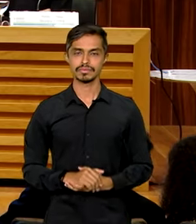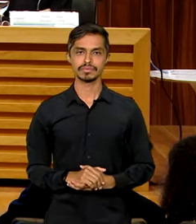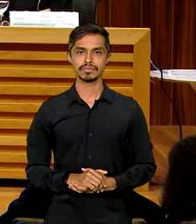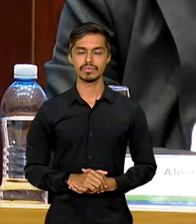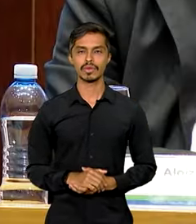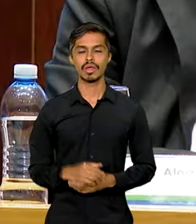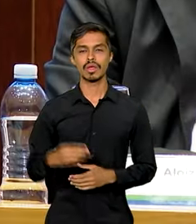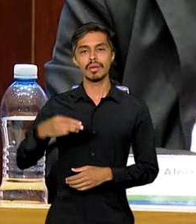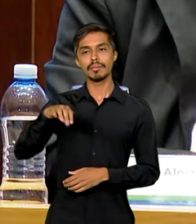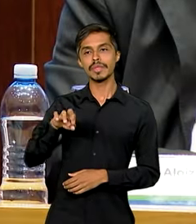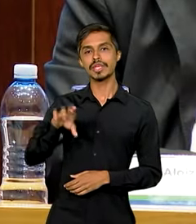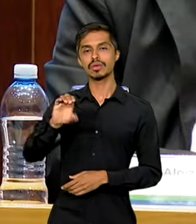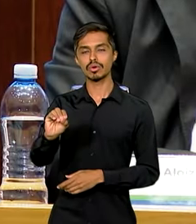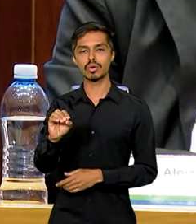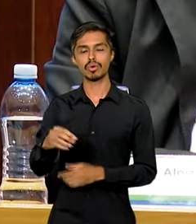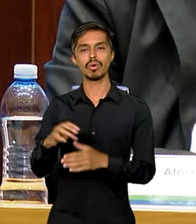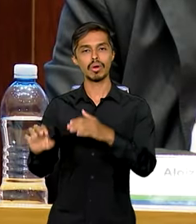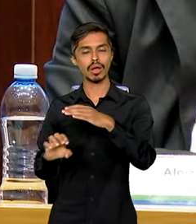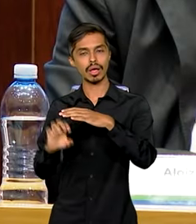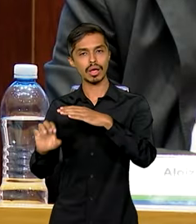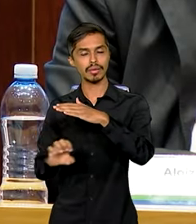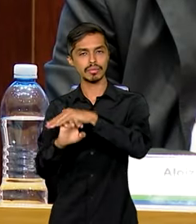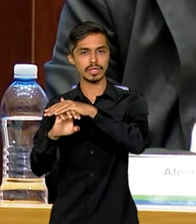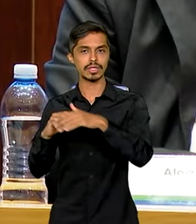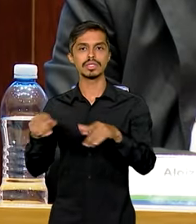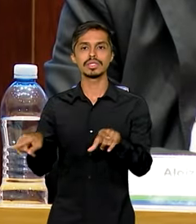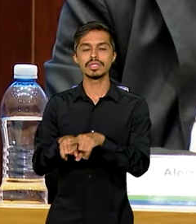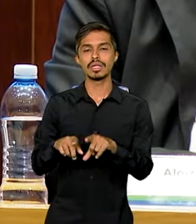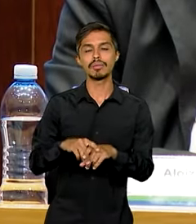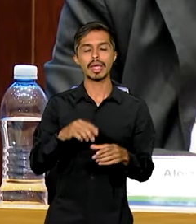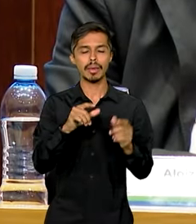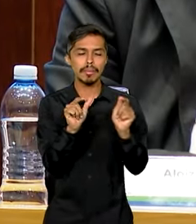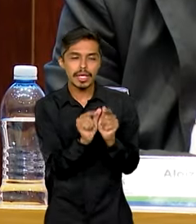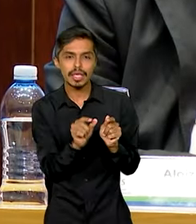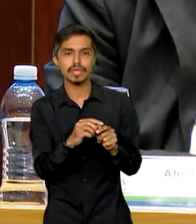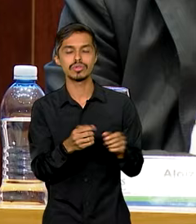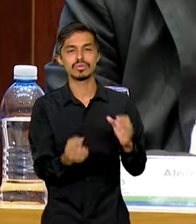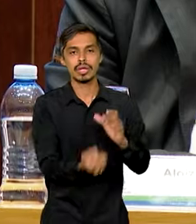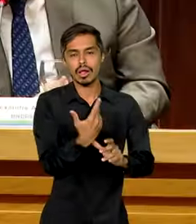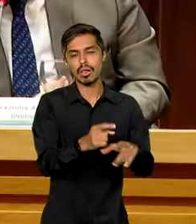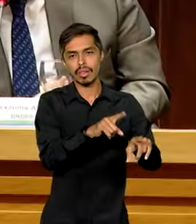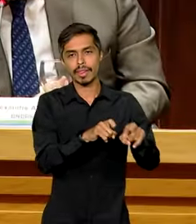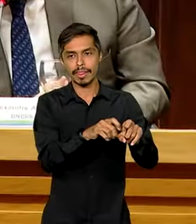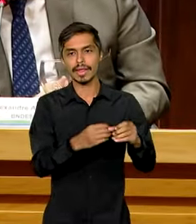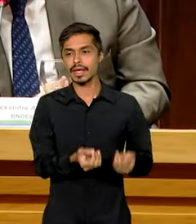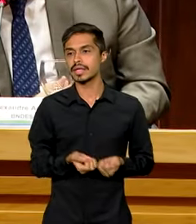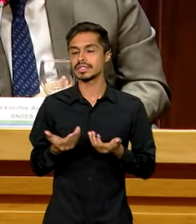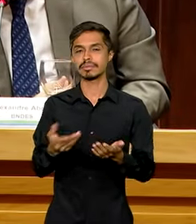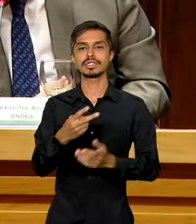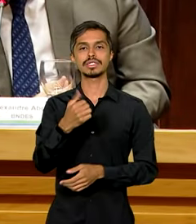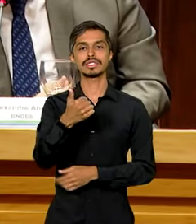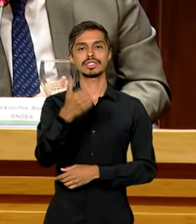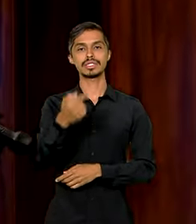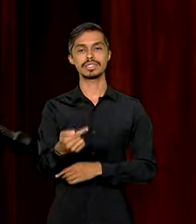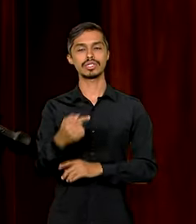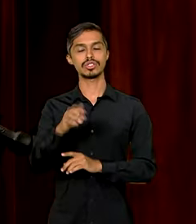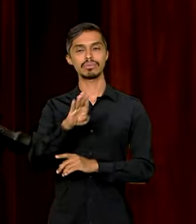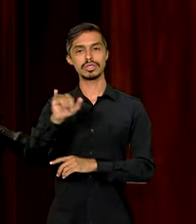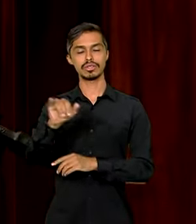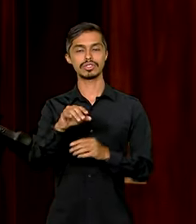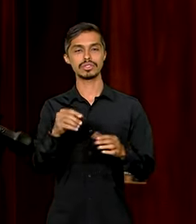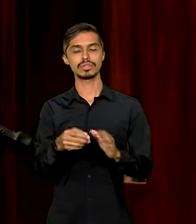microempreendedores e pequenos produtores rurais receberam 17 bilhões desse total.